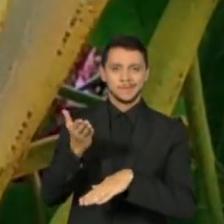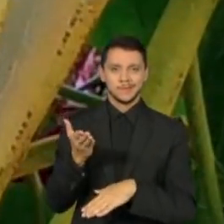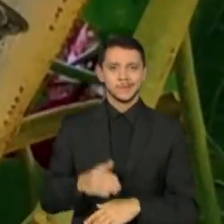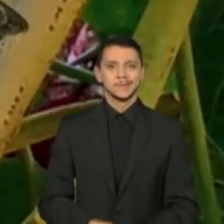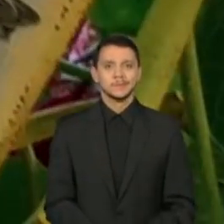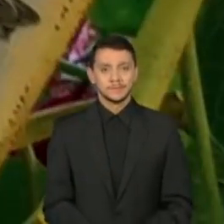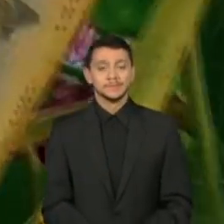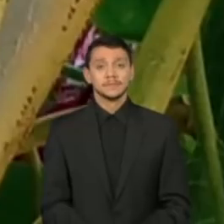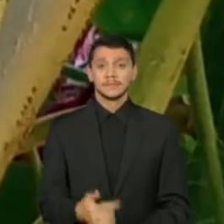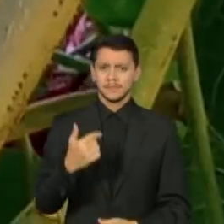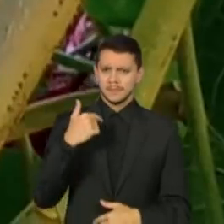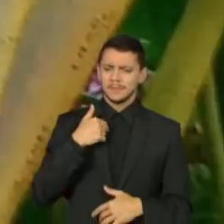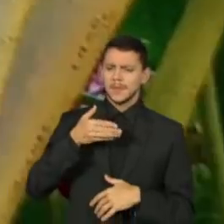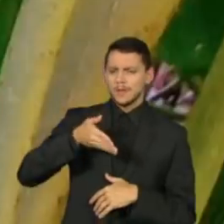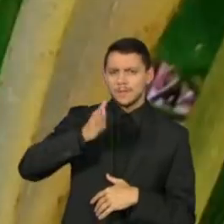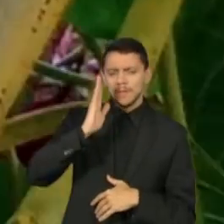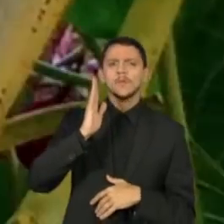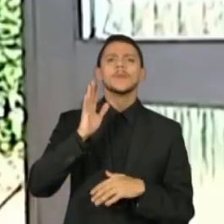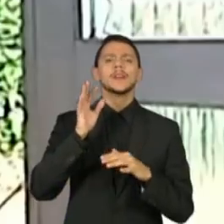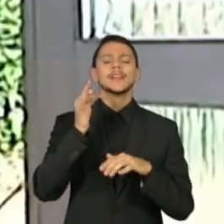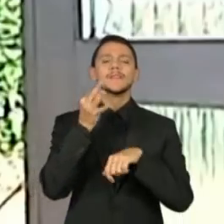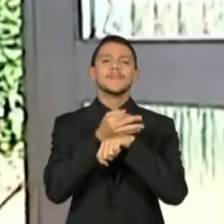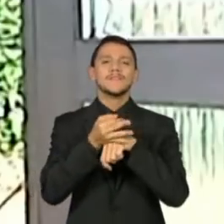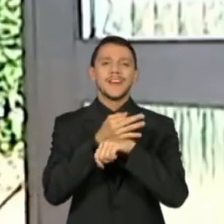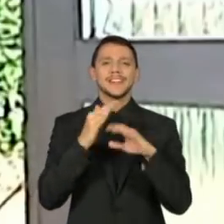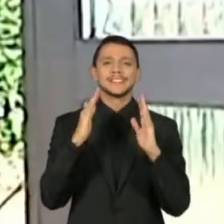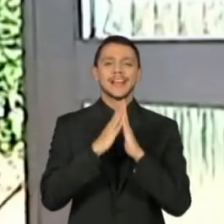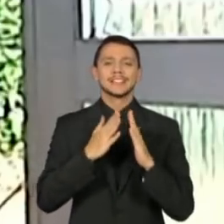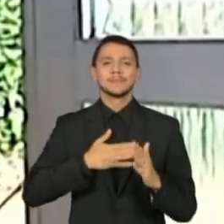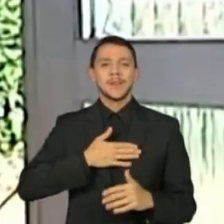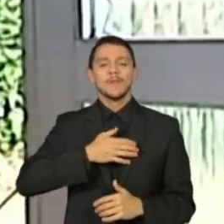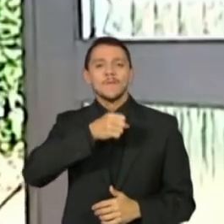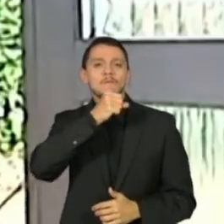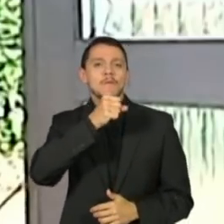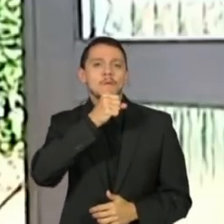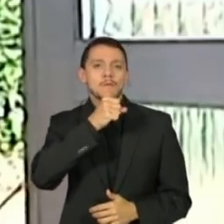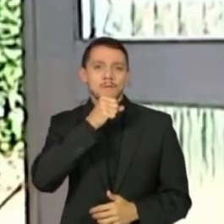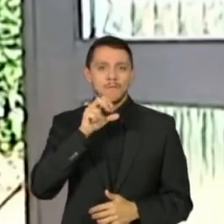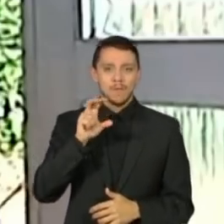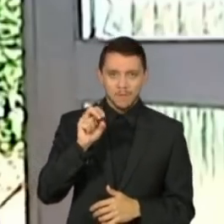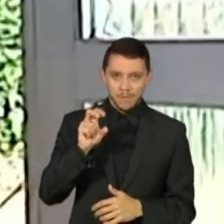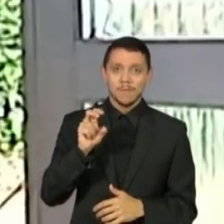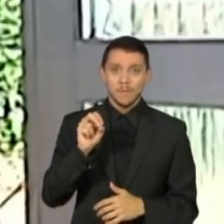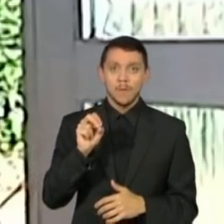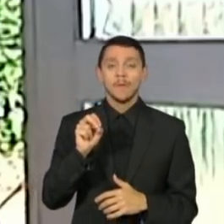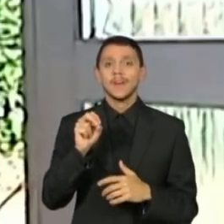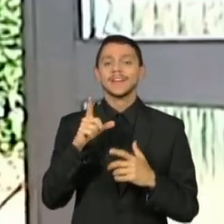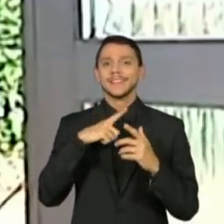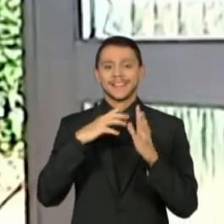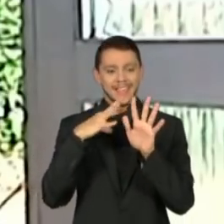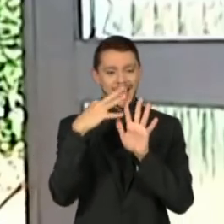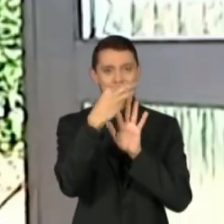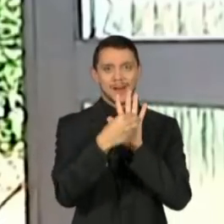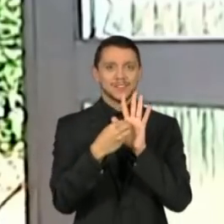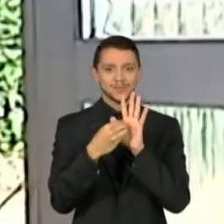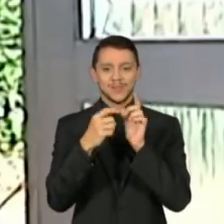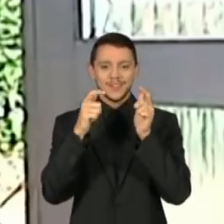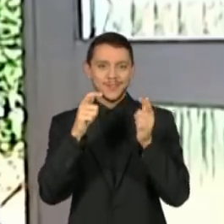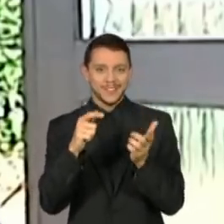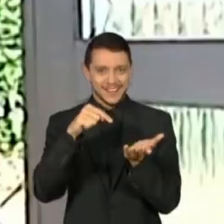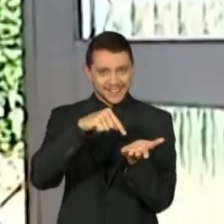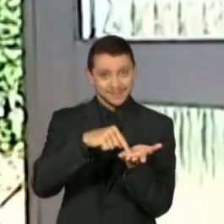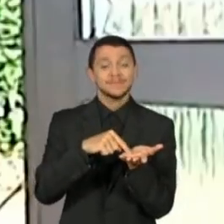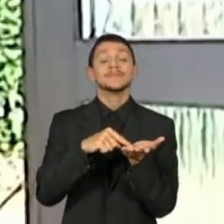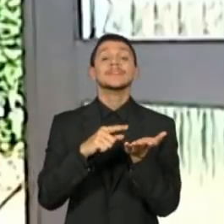Eu fui passar as férias na casa dos meus avós, né? Em Breu Branco, no Pará, no meio da Amazônia. E daí já estava